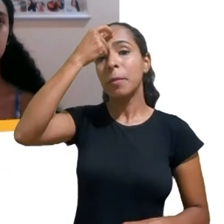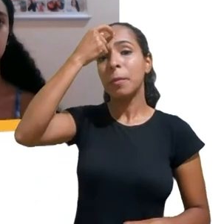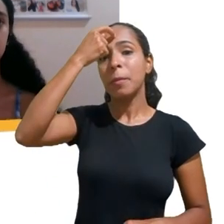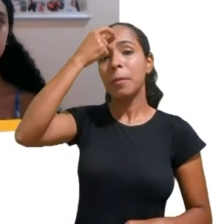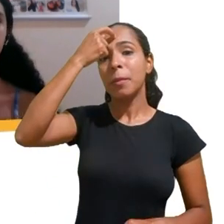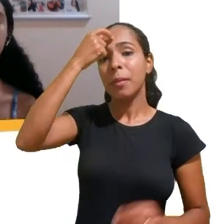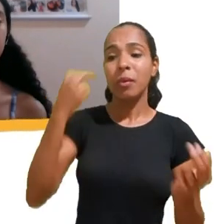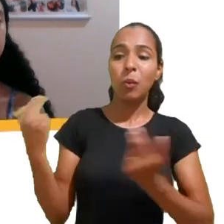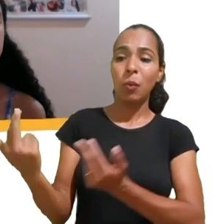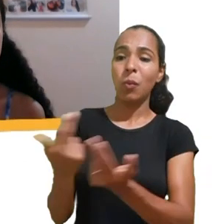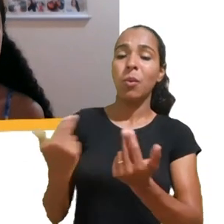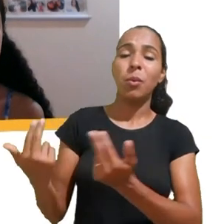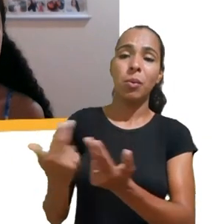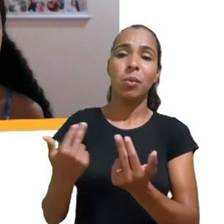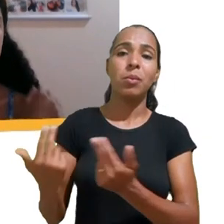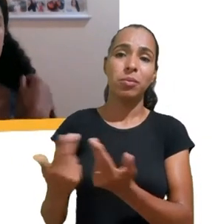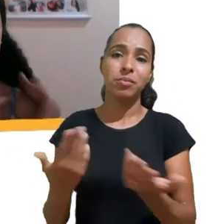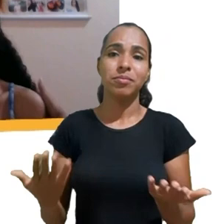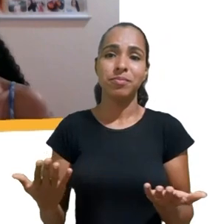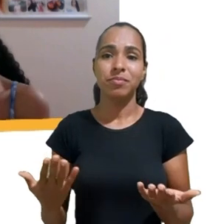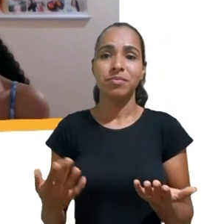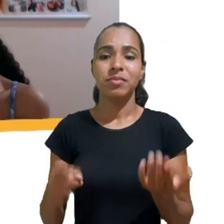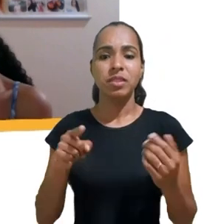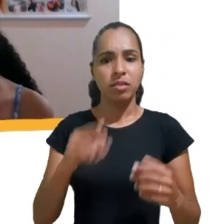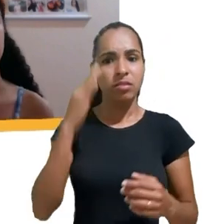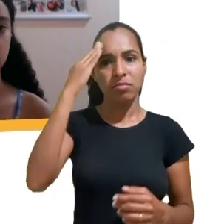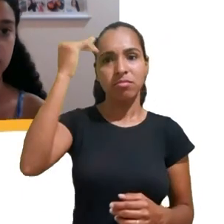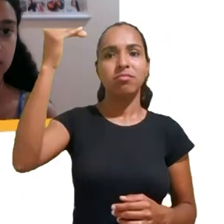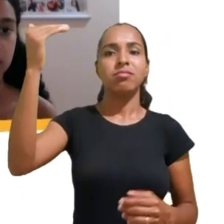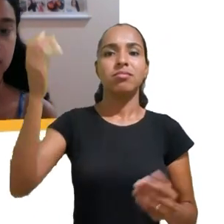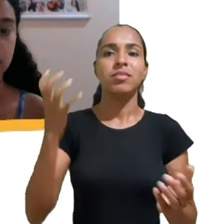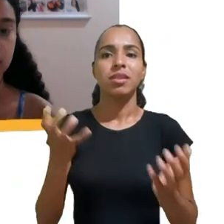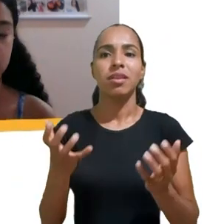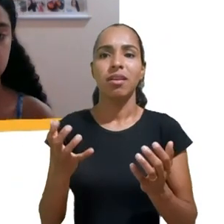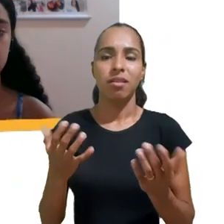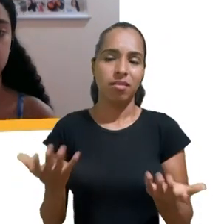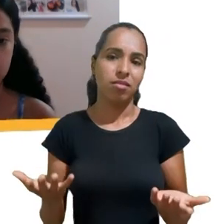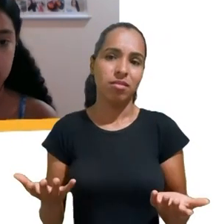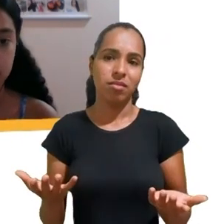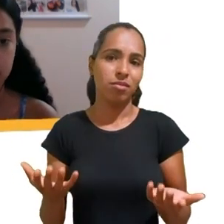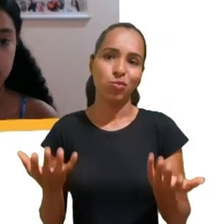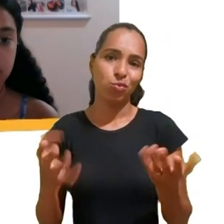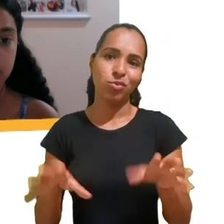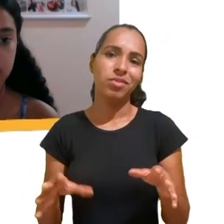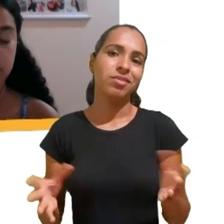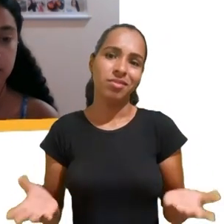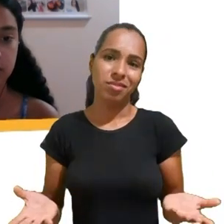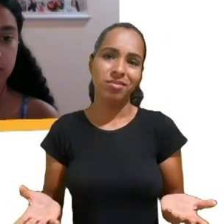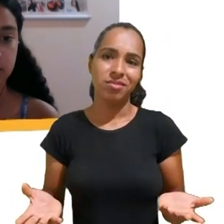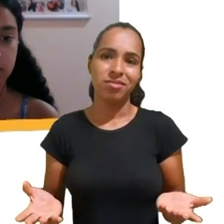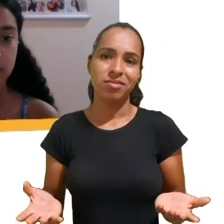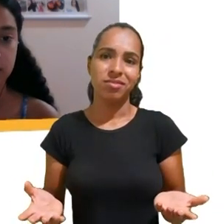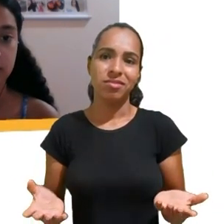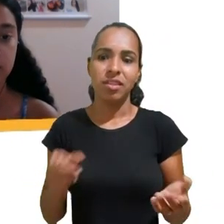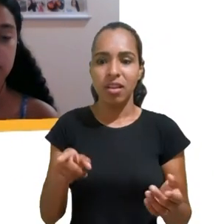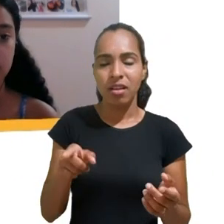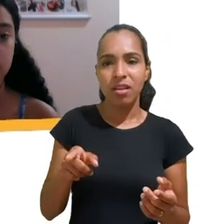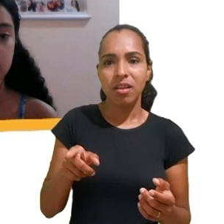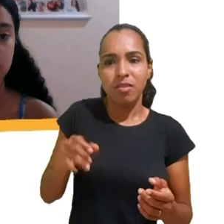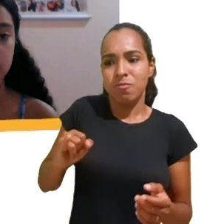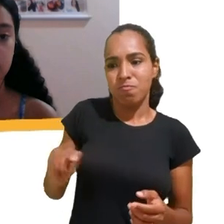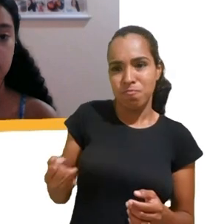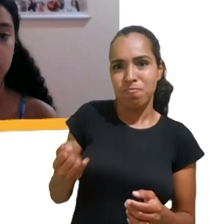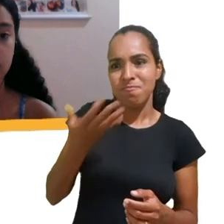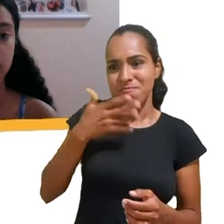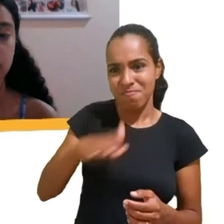essa carreira, que a gente não pode chamar nunca disso, que a gente está de fato explorando comercialmente essas crianças, mas quem não está fazendo isso